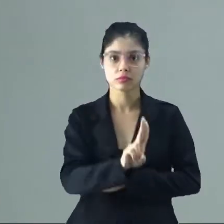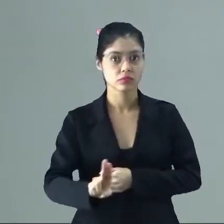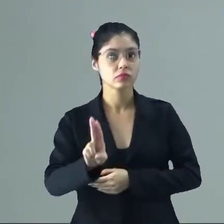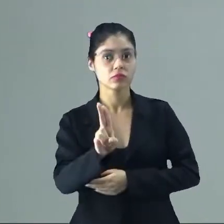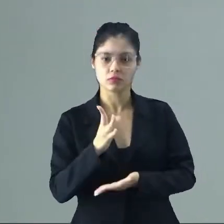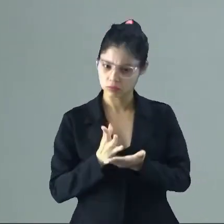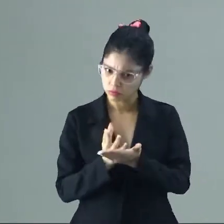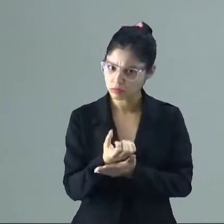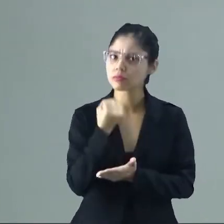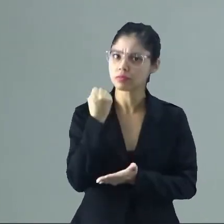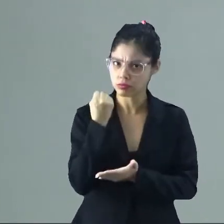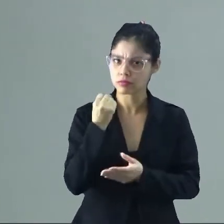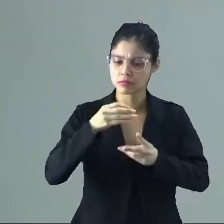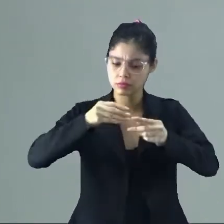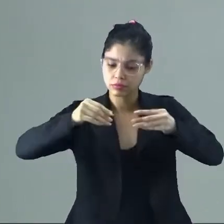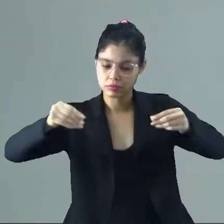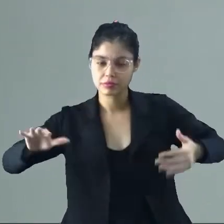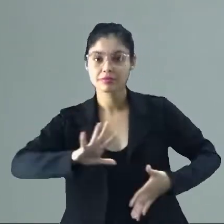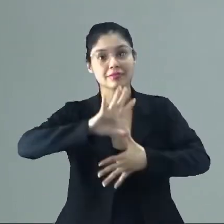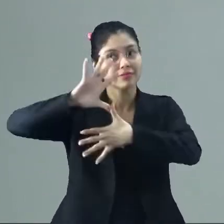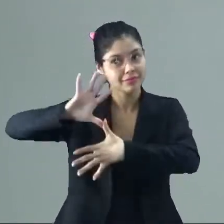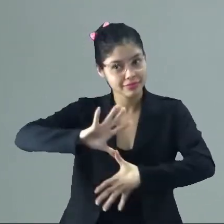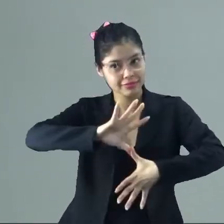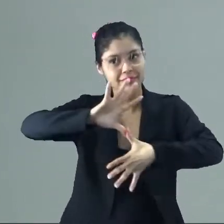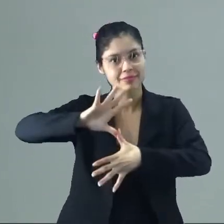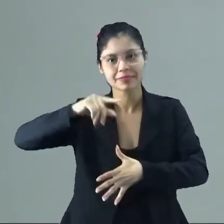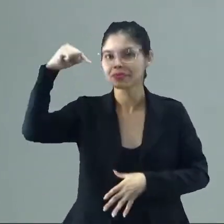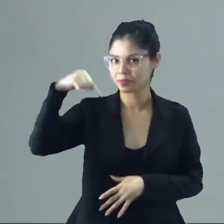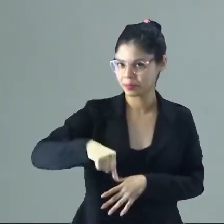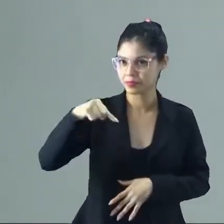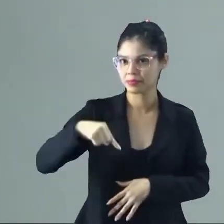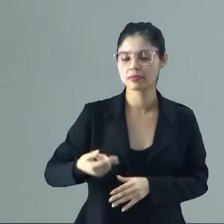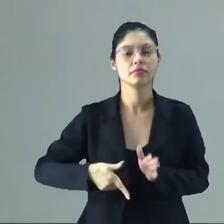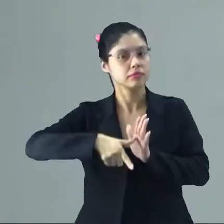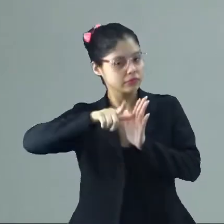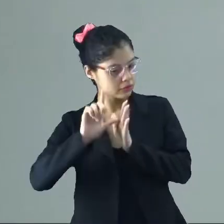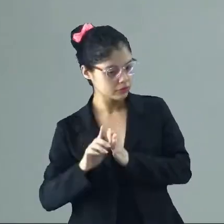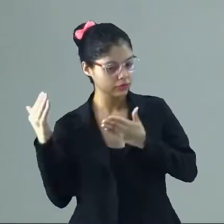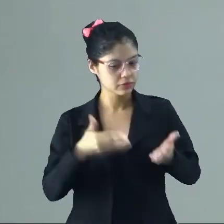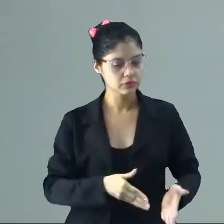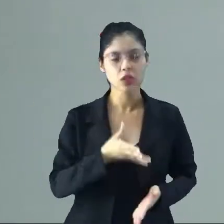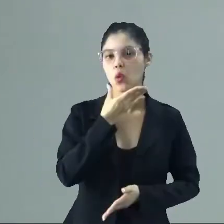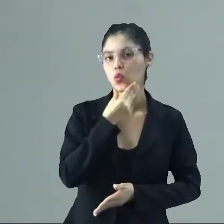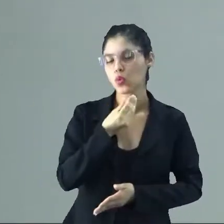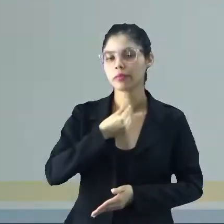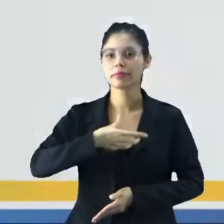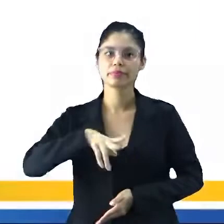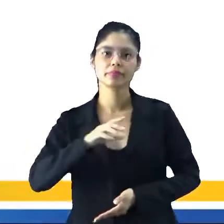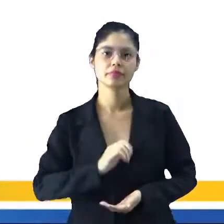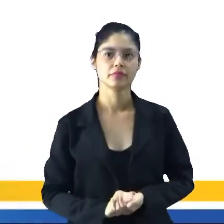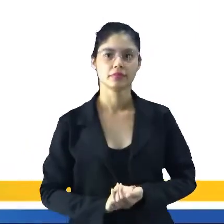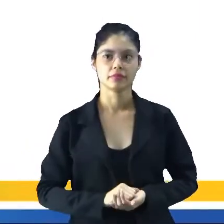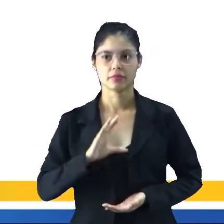uso e posse da terra nas Américas, aqui, né, antes da chegada do homem branco. Vamos lá?